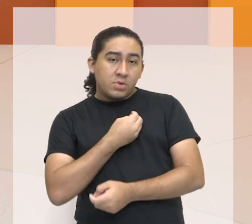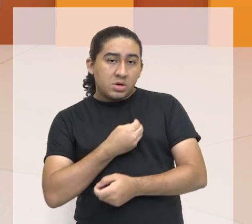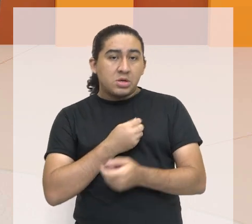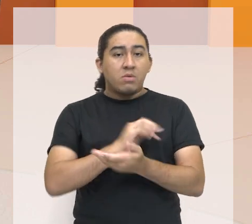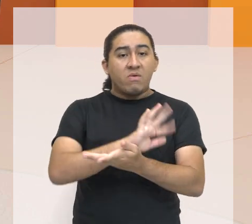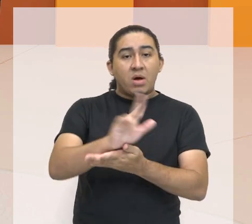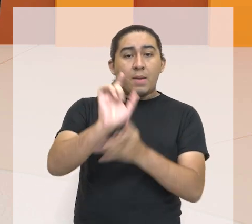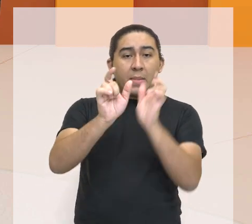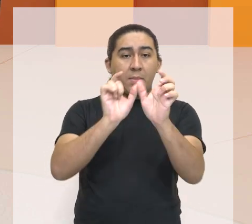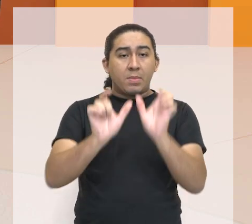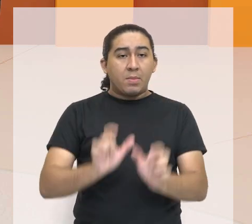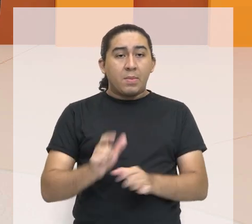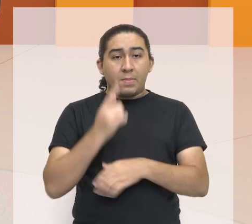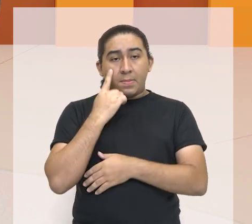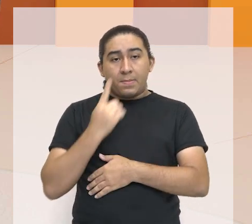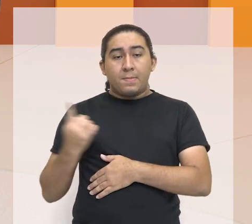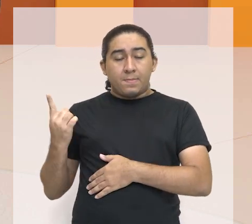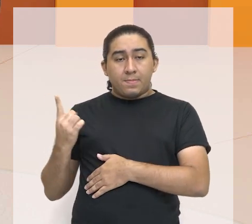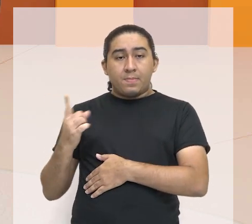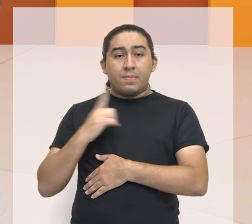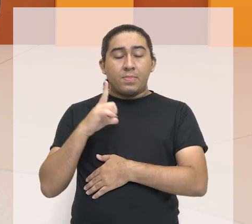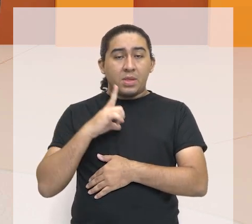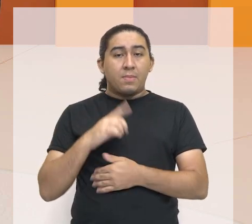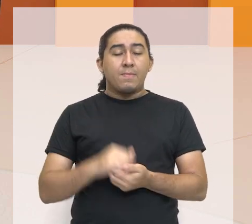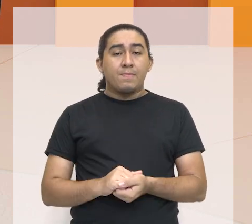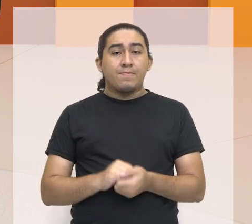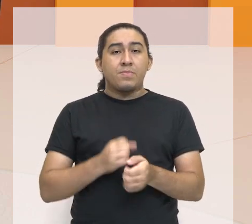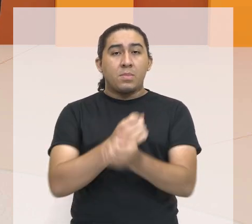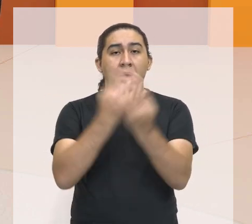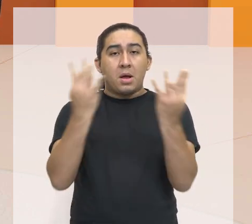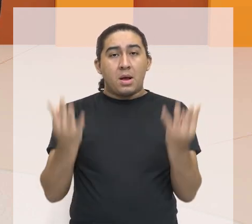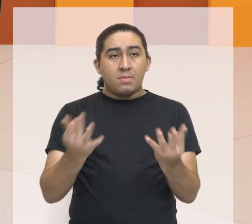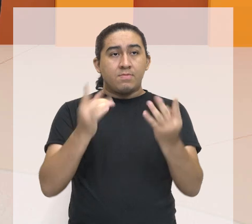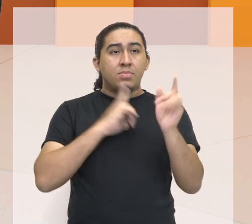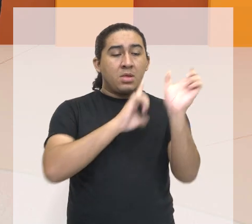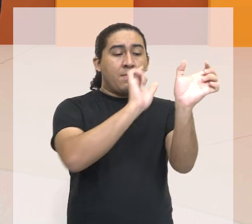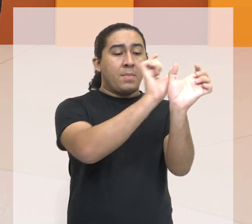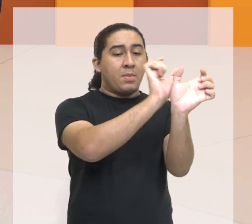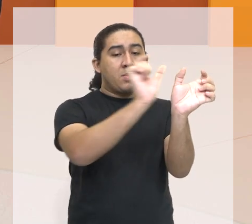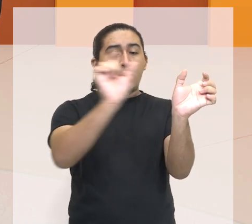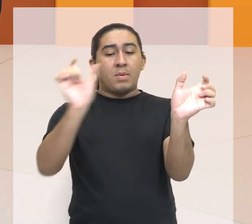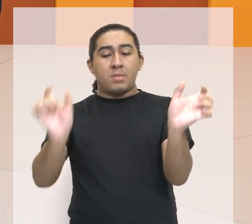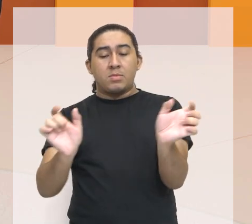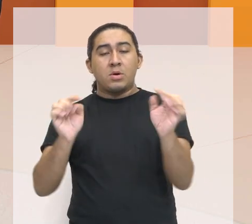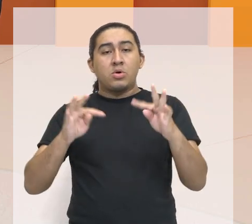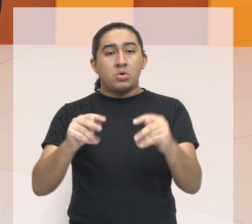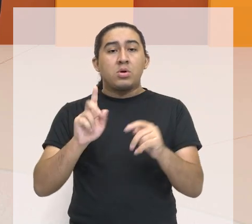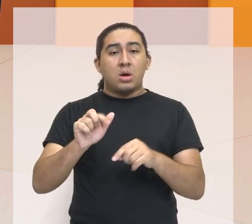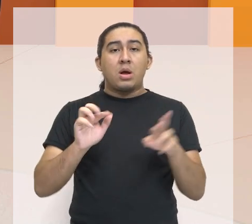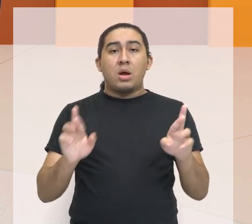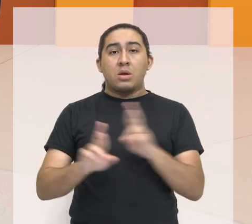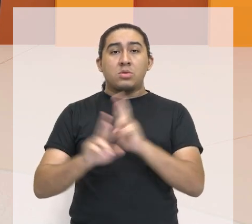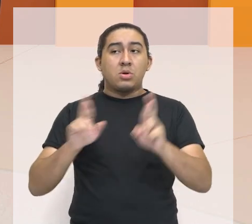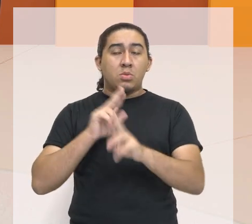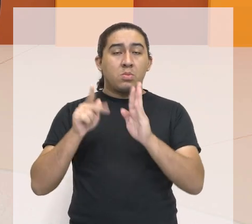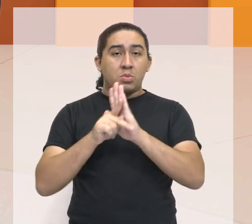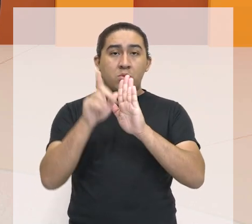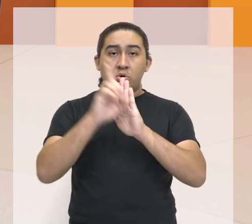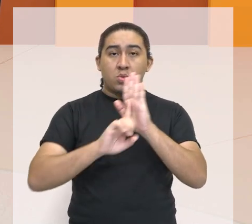Tem várias palavrinhas aqui, faz esse leque de questões aqui, que todas estão relacionadas com os